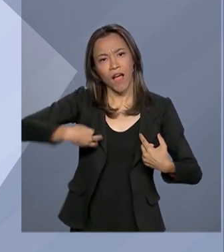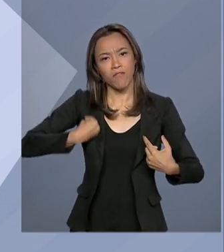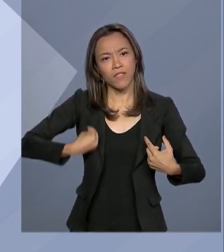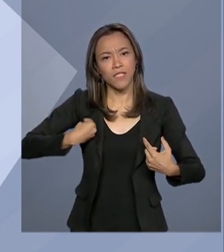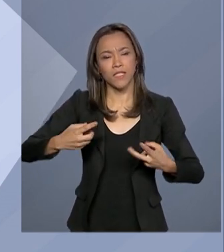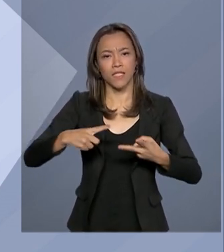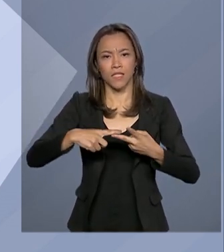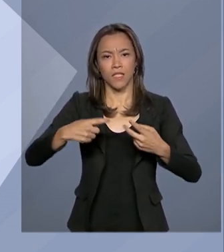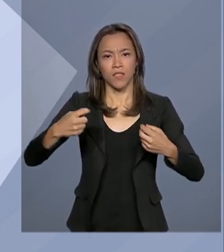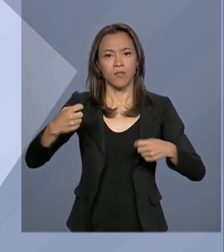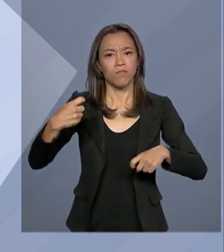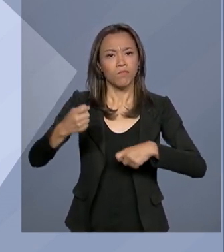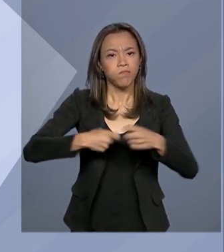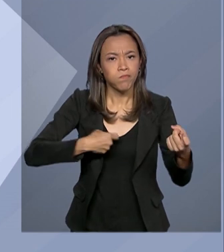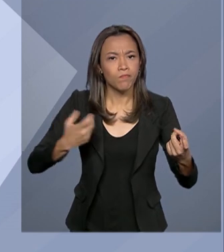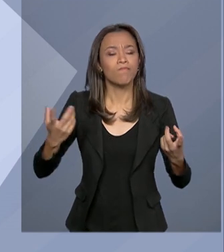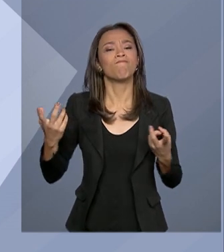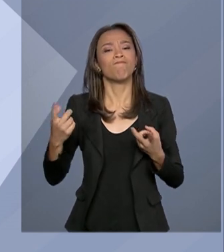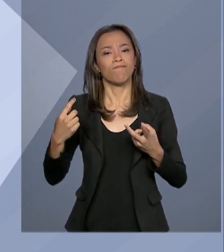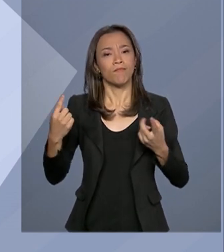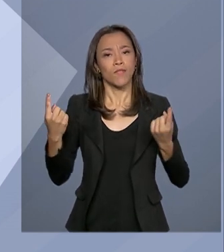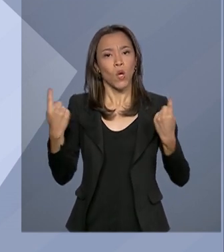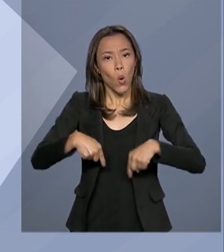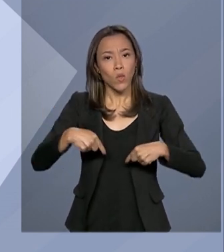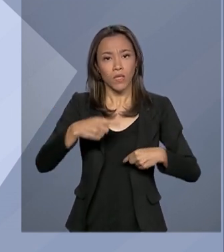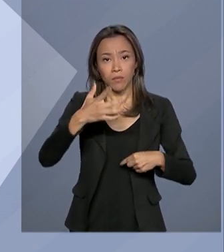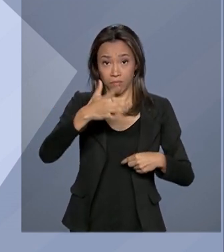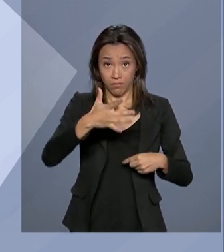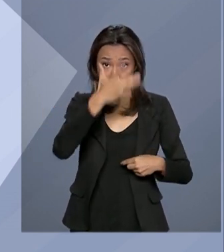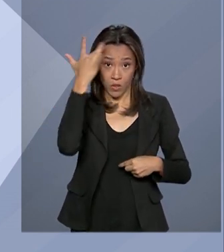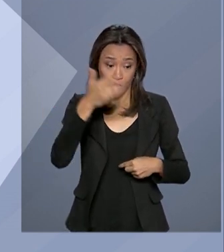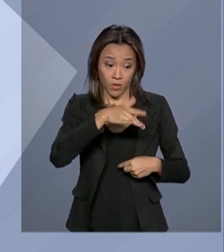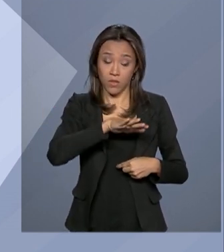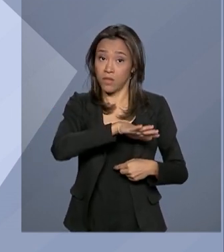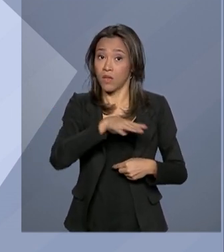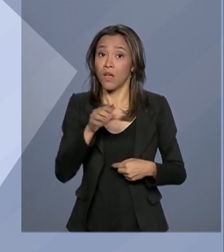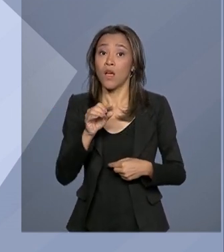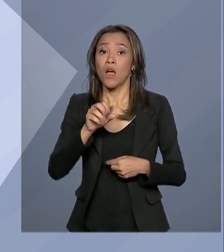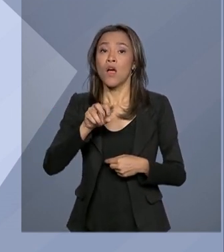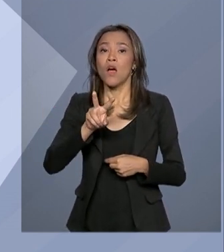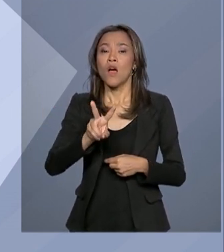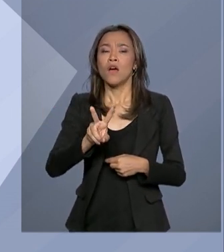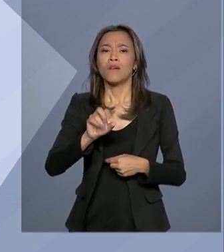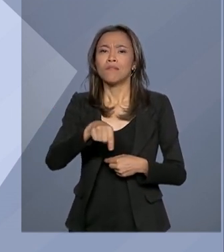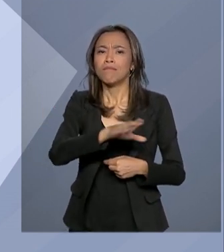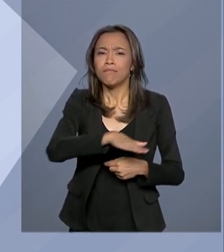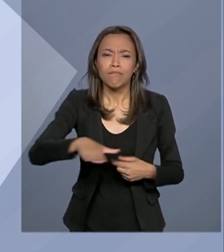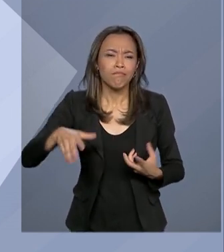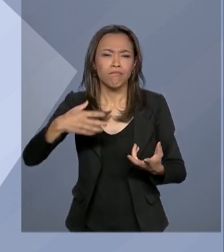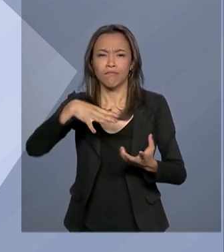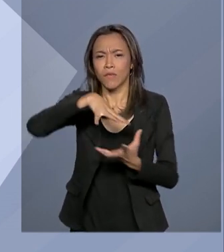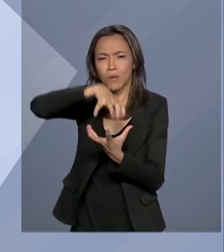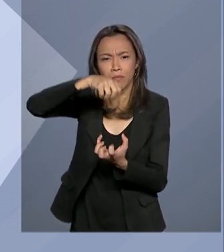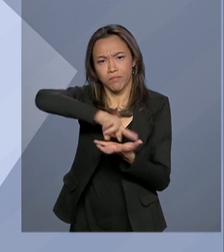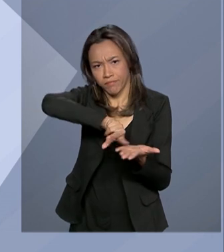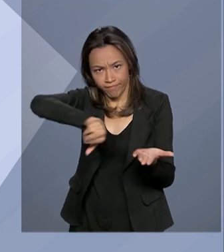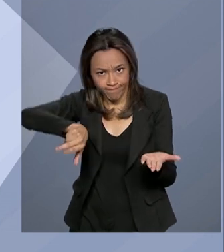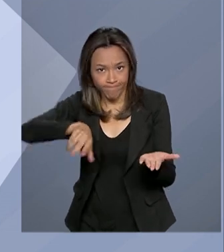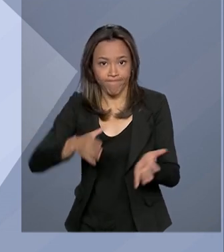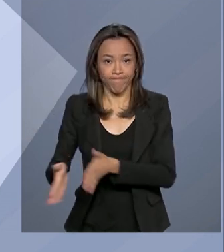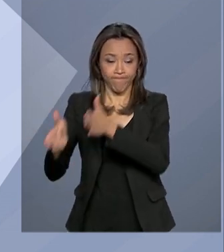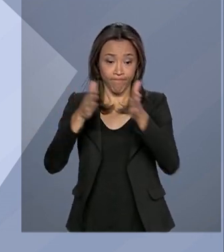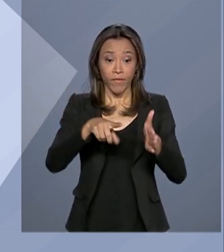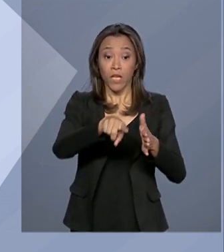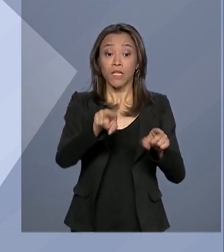sexual e em crimes sexuais contra vulneráveis. Segue valendo a proposta para todos os crimes hediondos. Foi